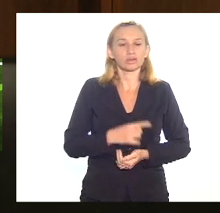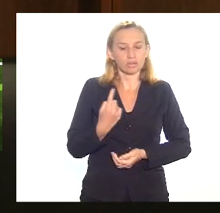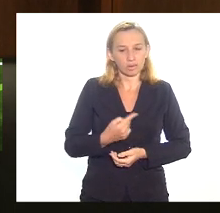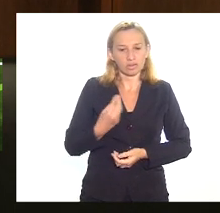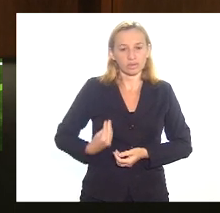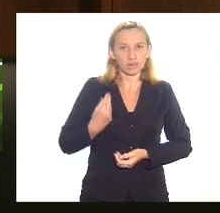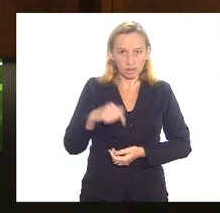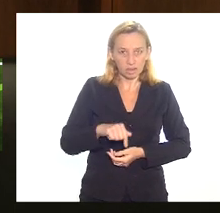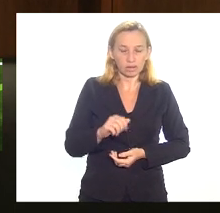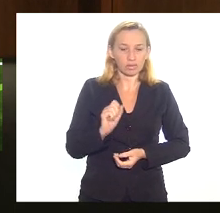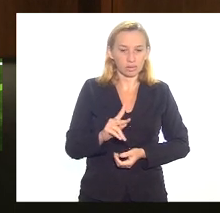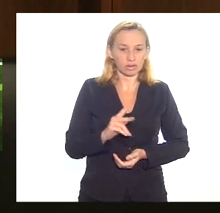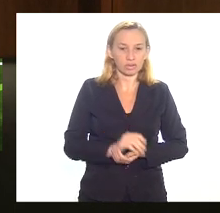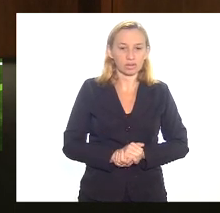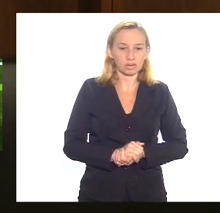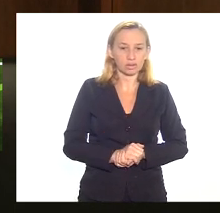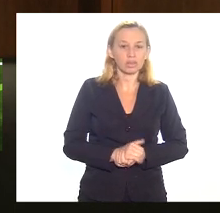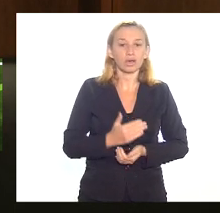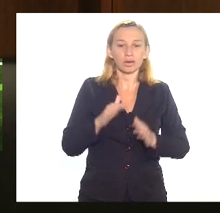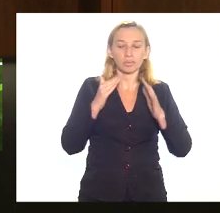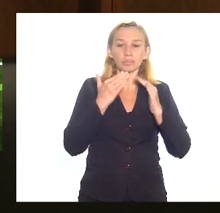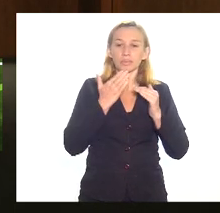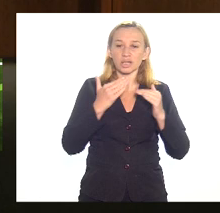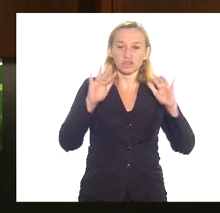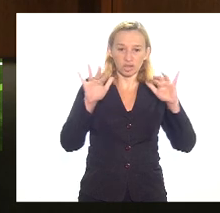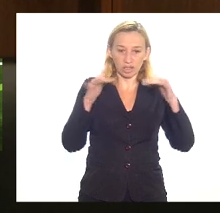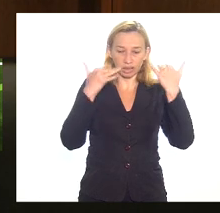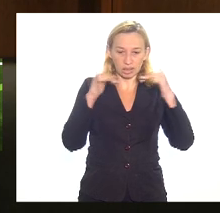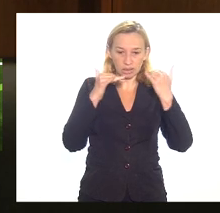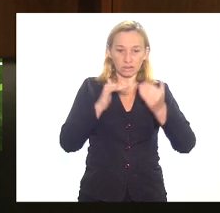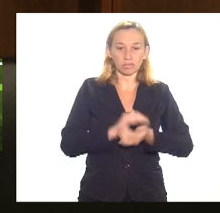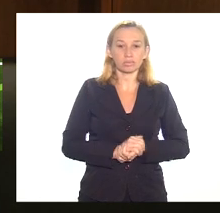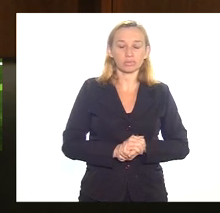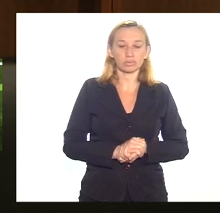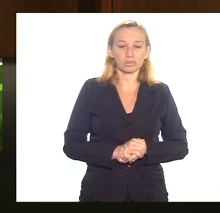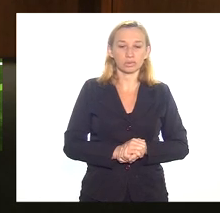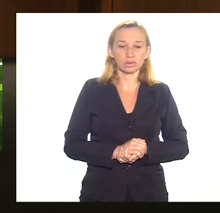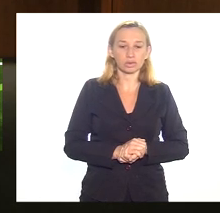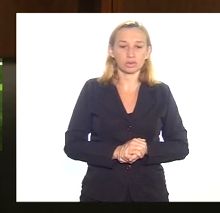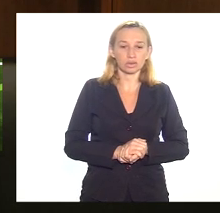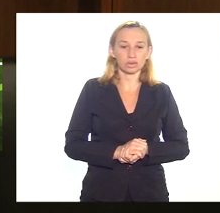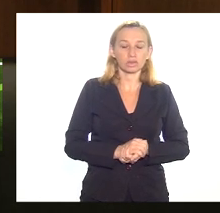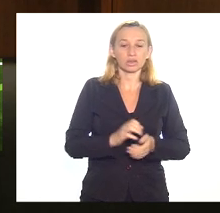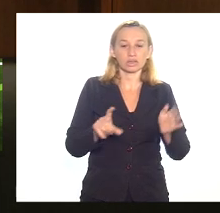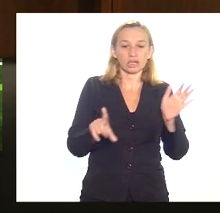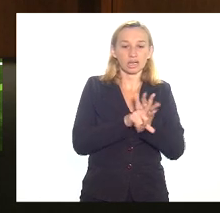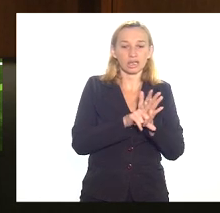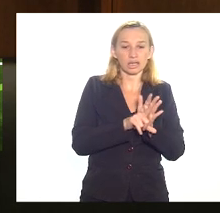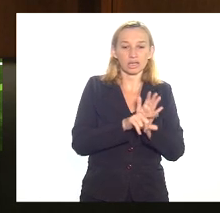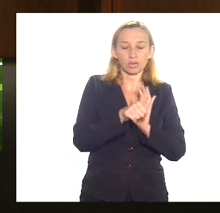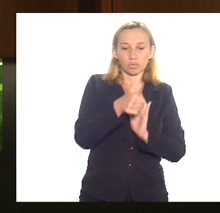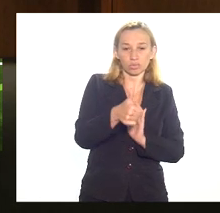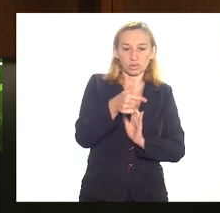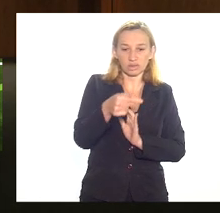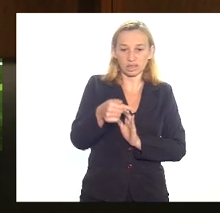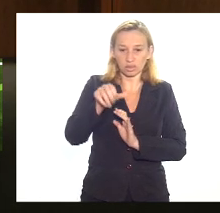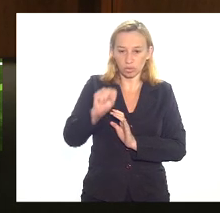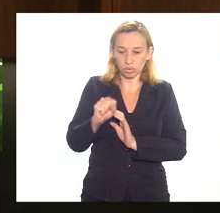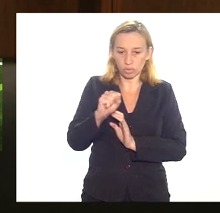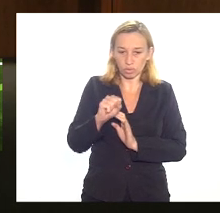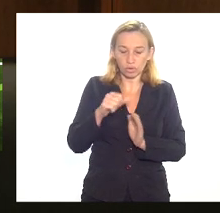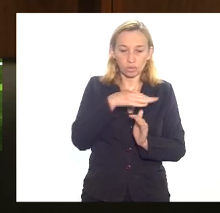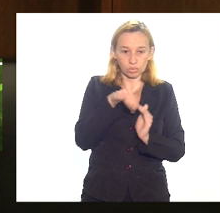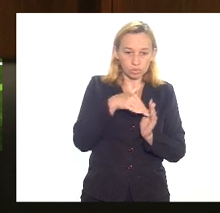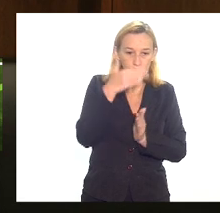para isso acredito então pedir atenção na questão é da lei complementar 178 que é uma lei como